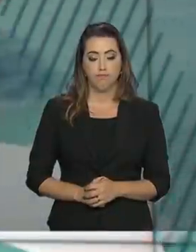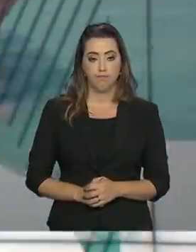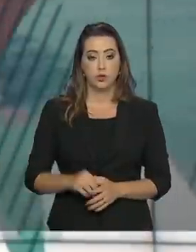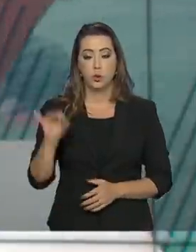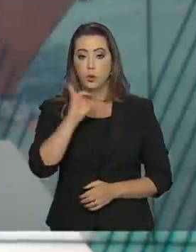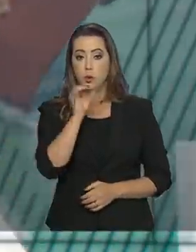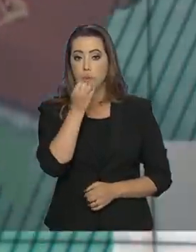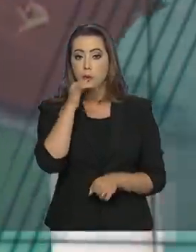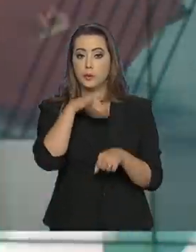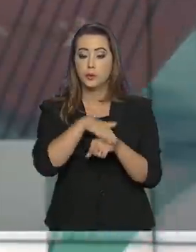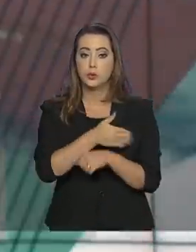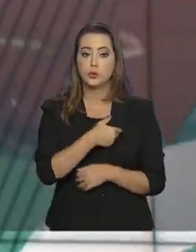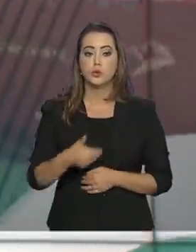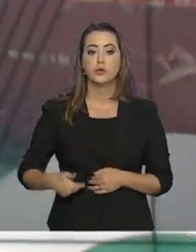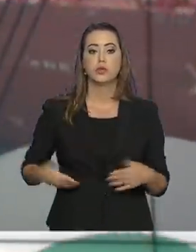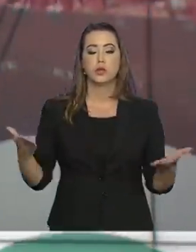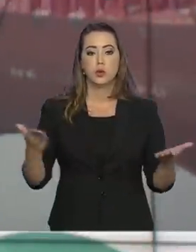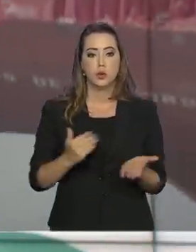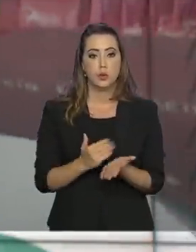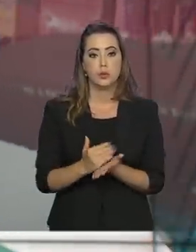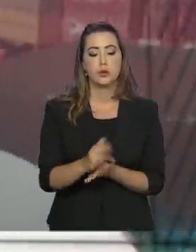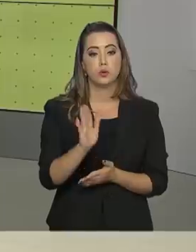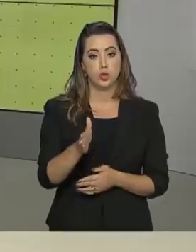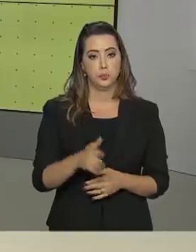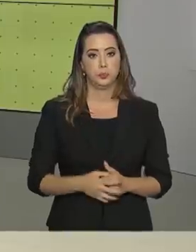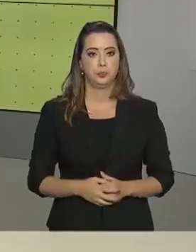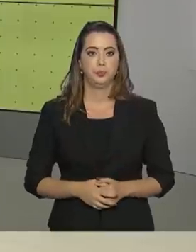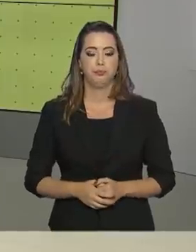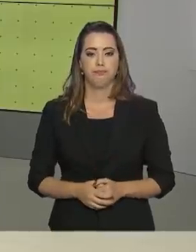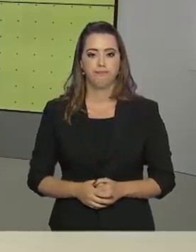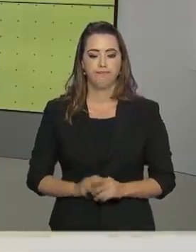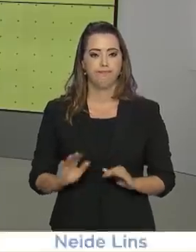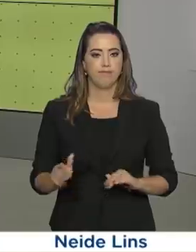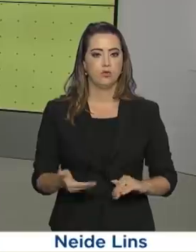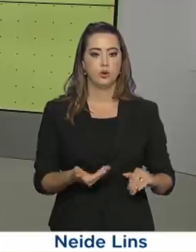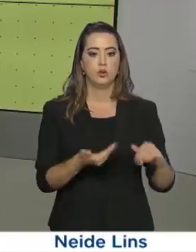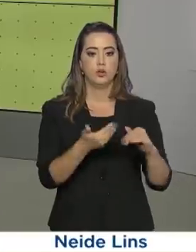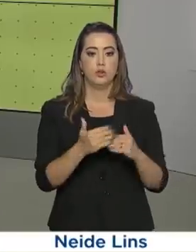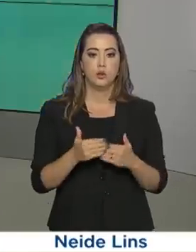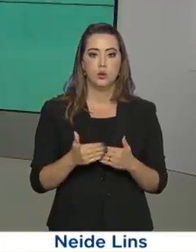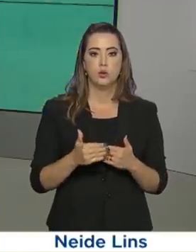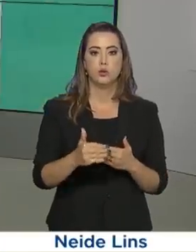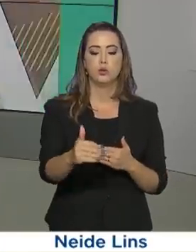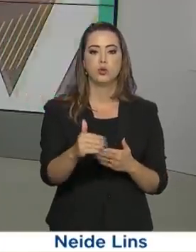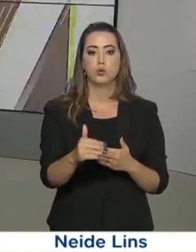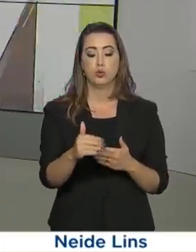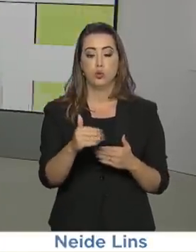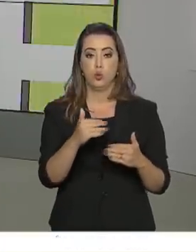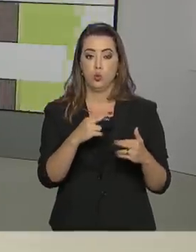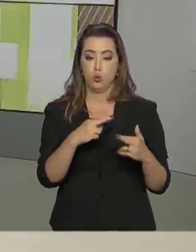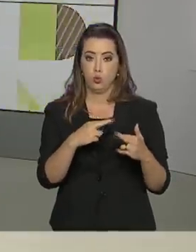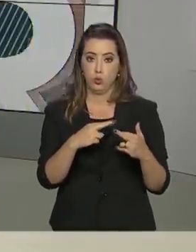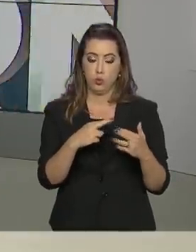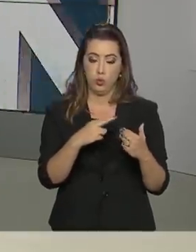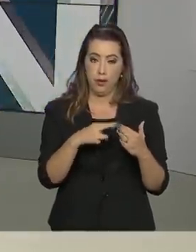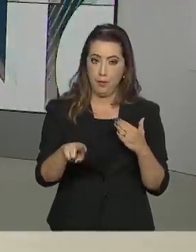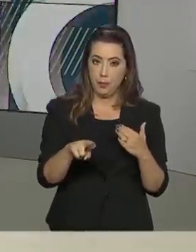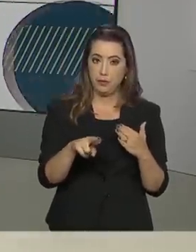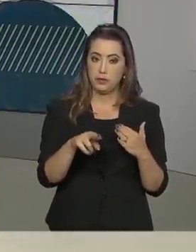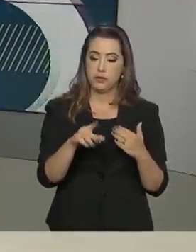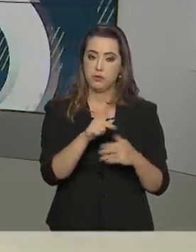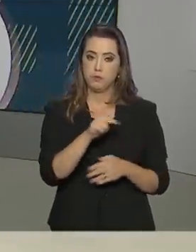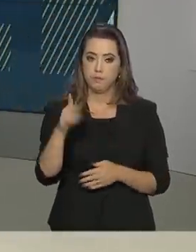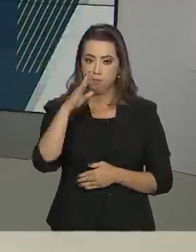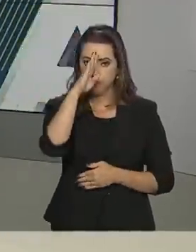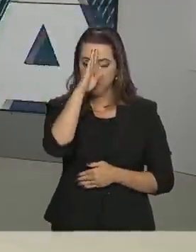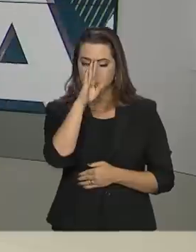Boa noite, o governo agora já está no ar. O Congresso Nacional manteve o veto do presidente Jair Bolsonaro ao